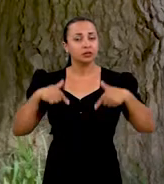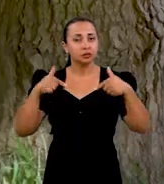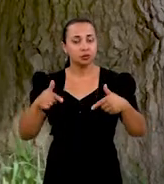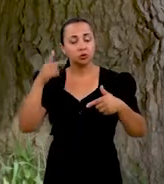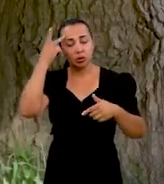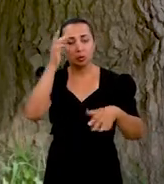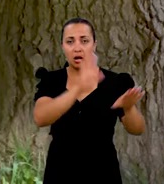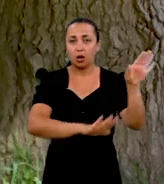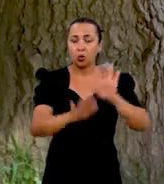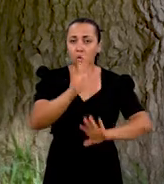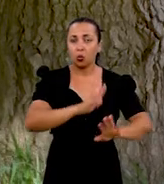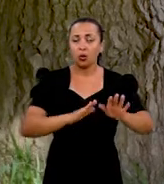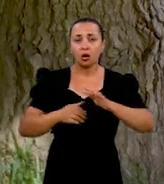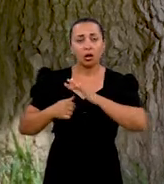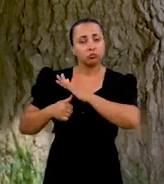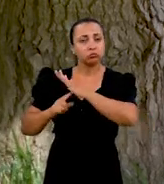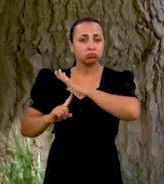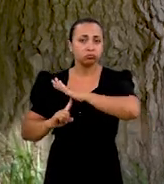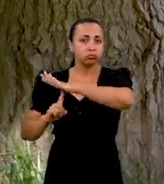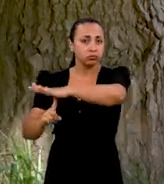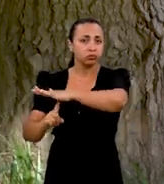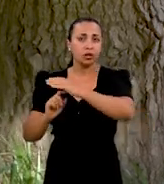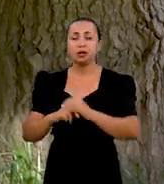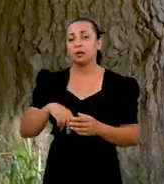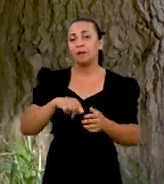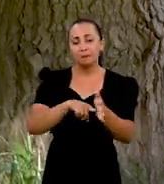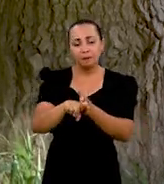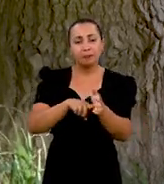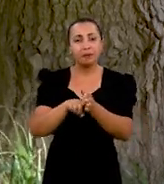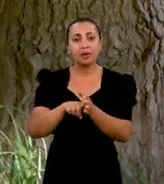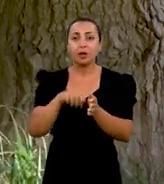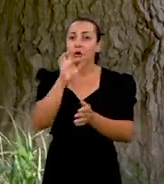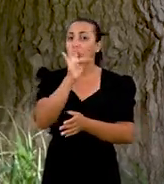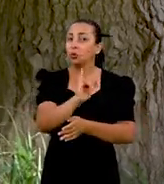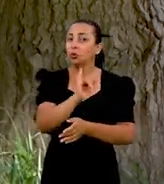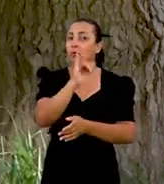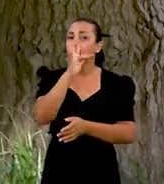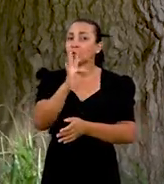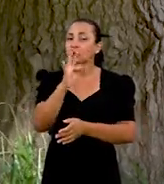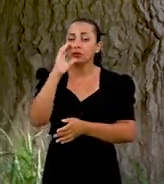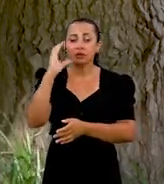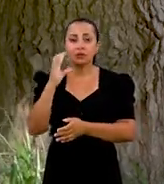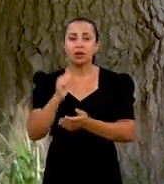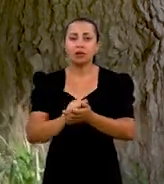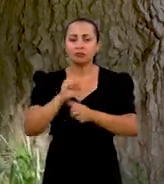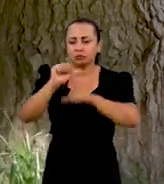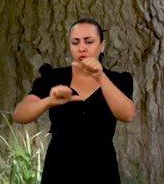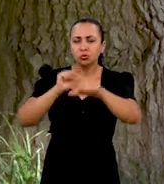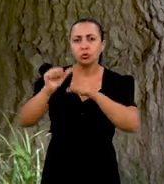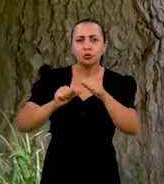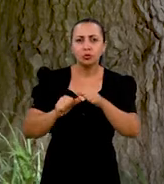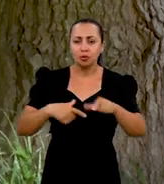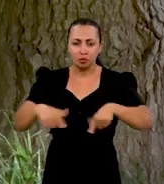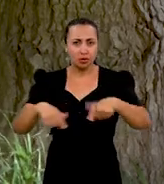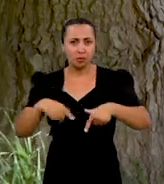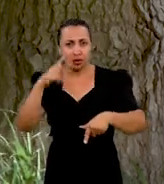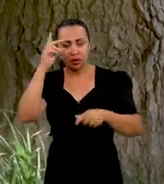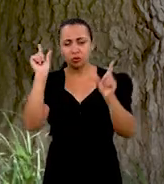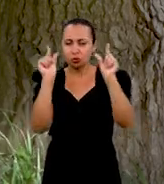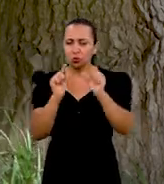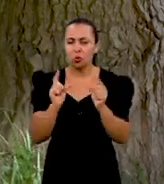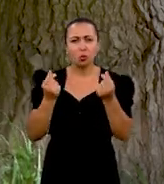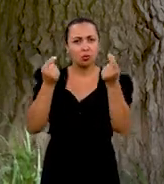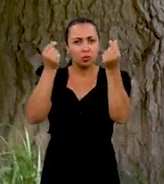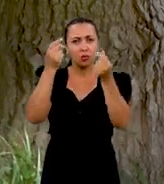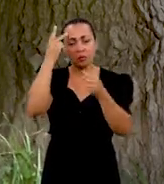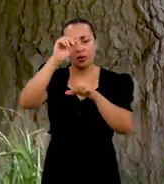Na luta pela preservação do meio ambiente, pesquisadores do Instituto Federal do Ceará desenvolvem protótipos de baixo custo para o